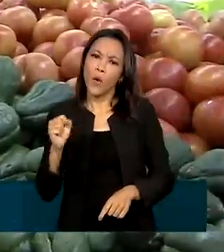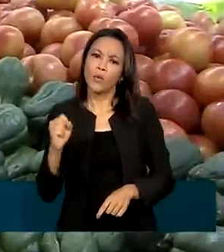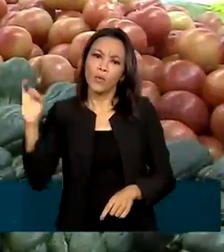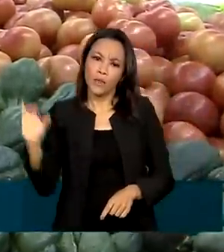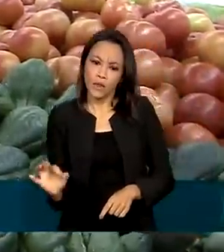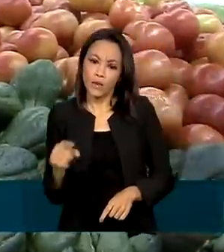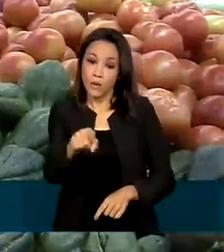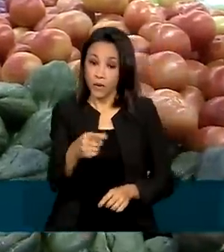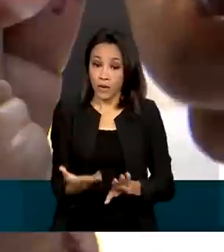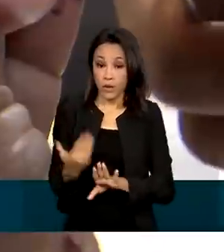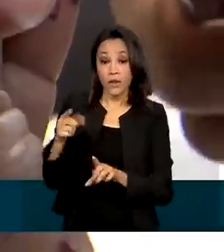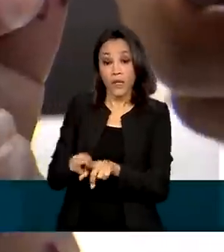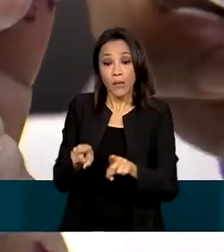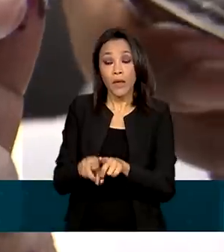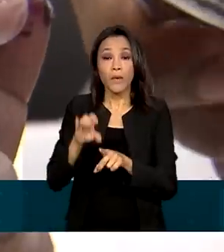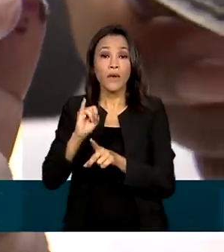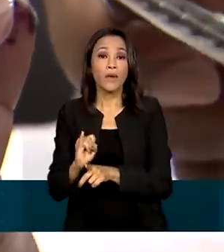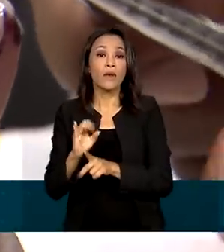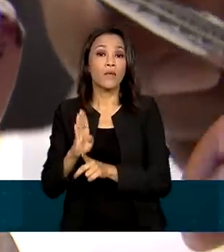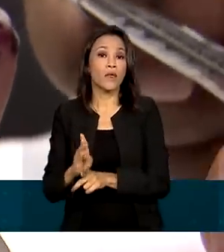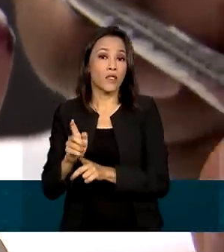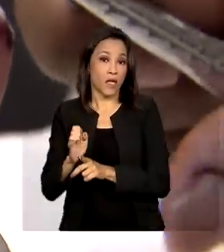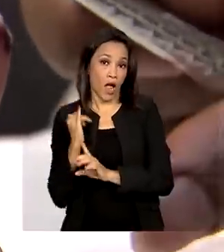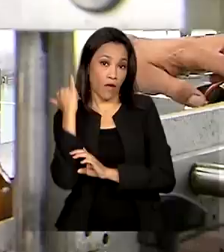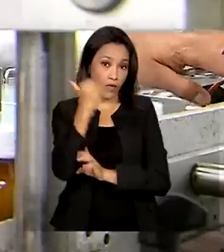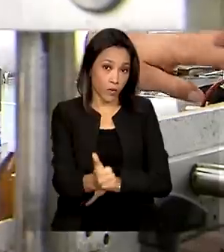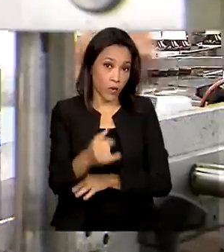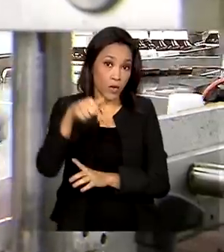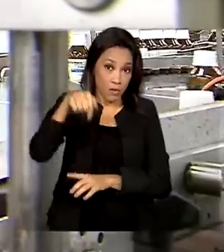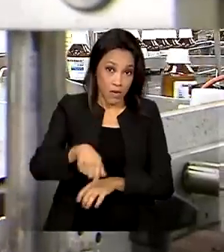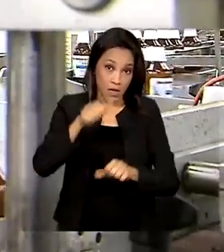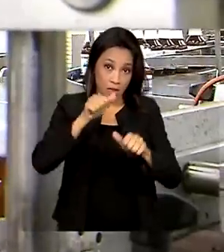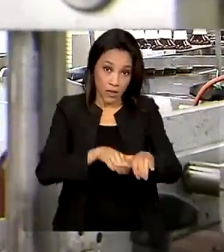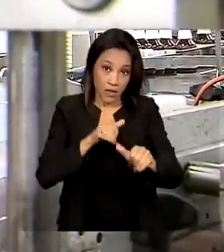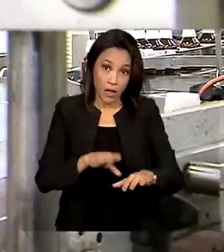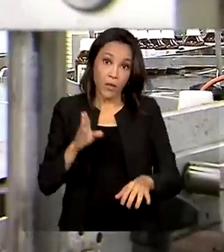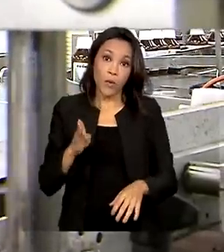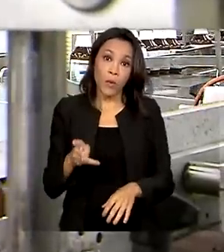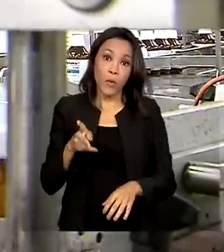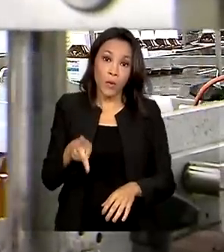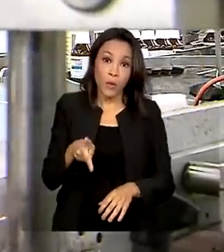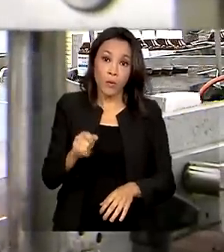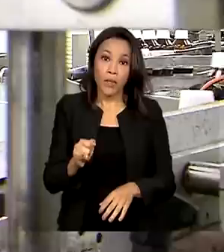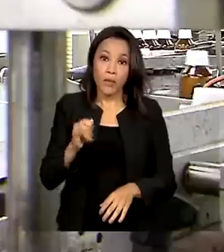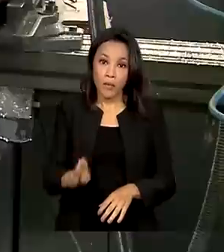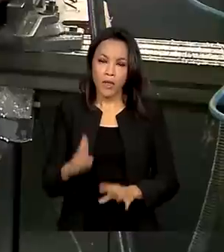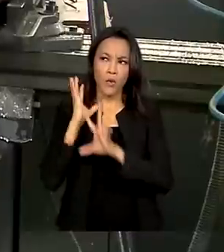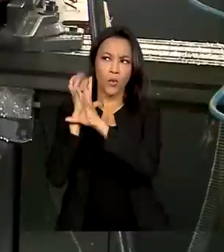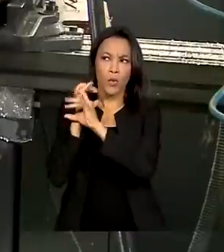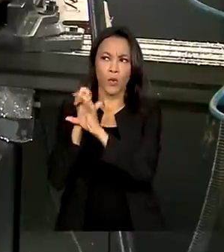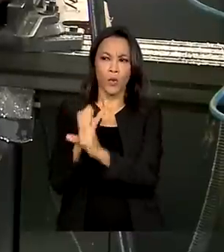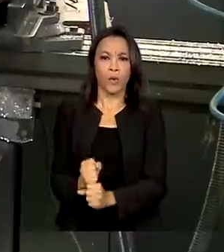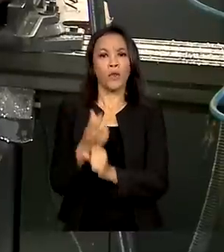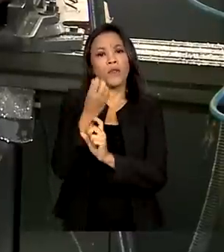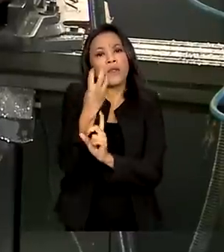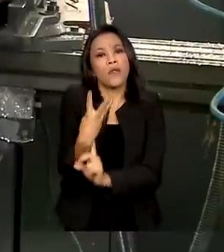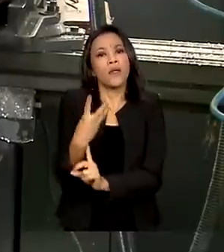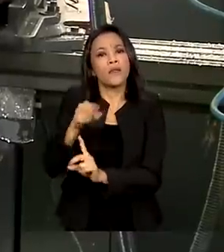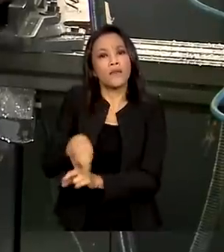também já havia divulgado que de janeiro a setembro deste ano, o PIB registrou uma elevação acumulada de 3